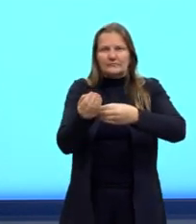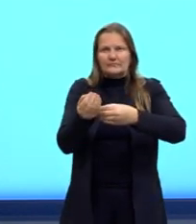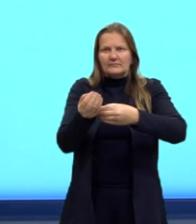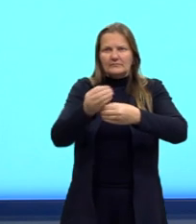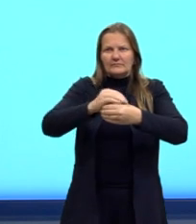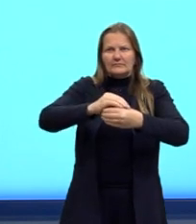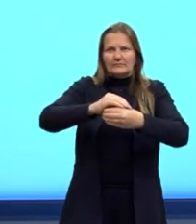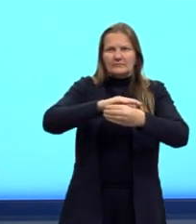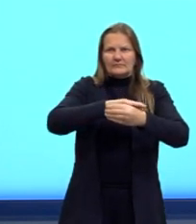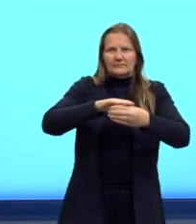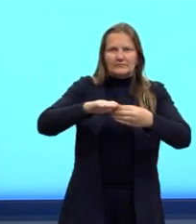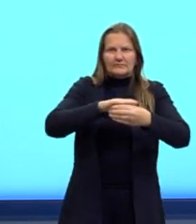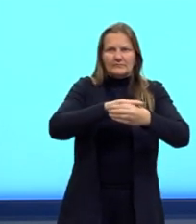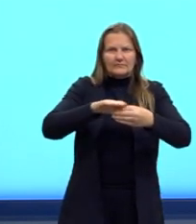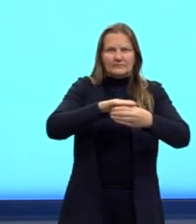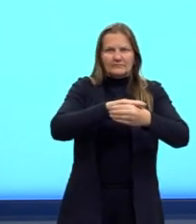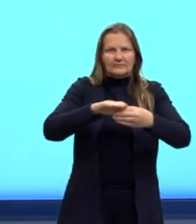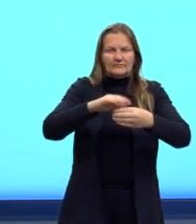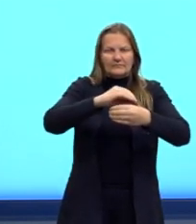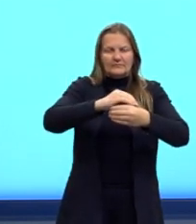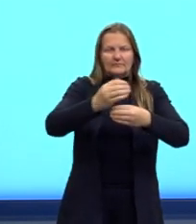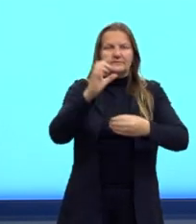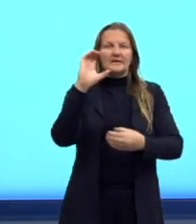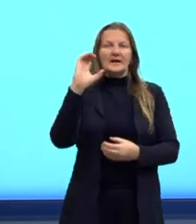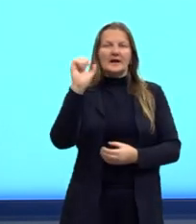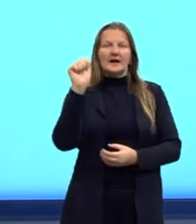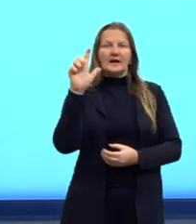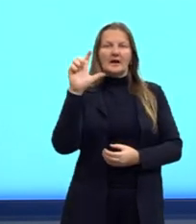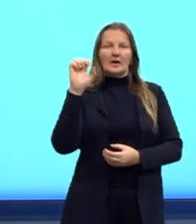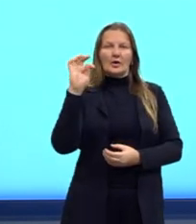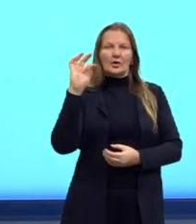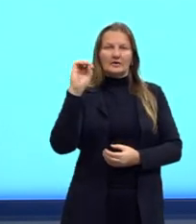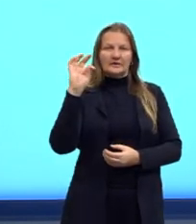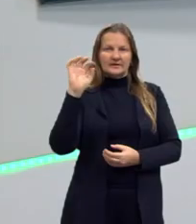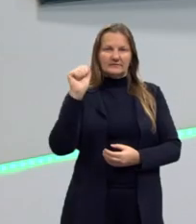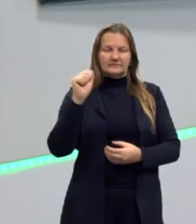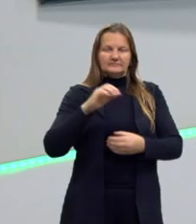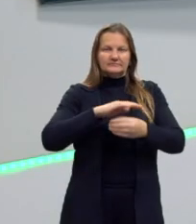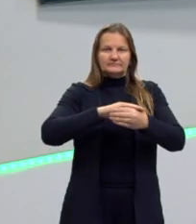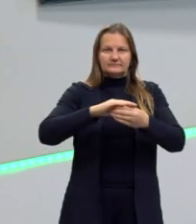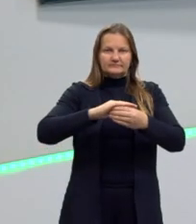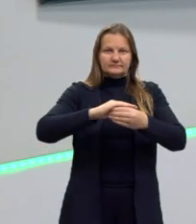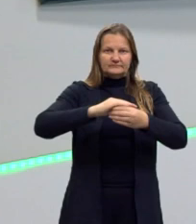né? E a calota esférica é esse pedacinho então da laranja.